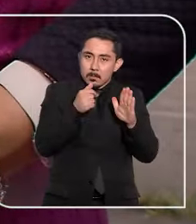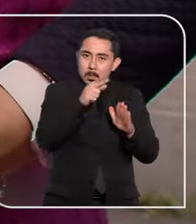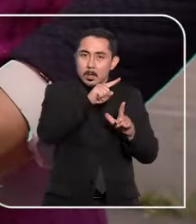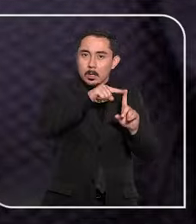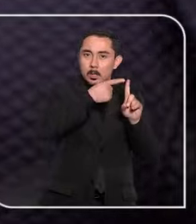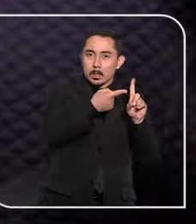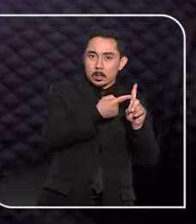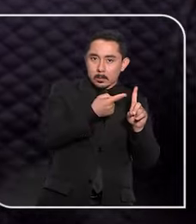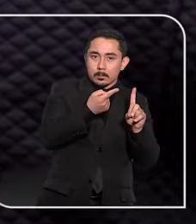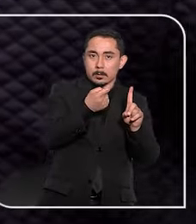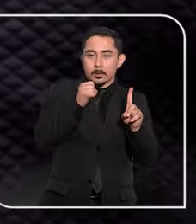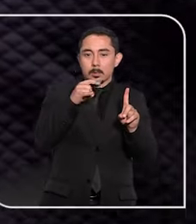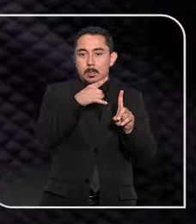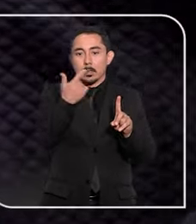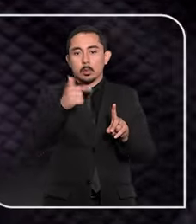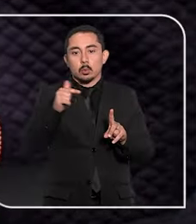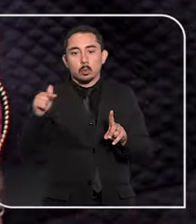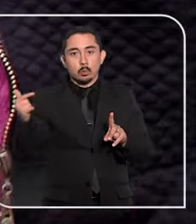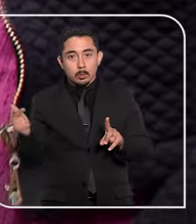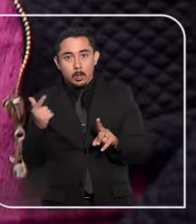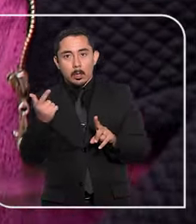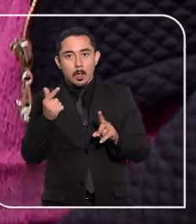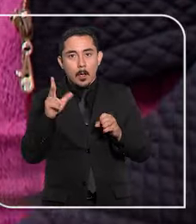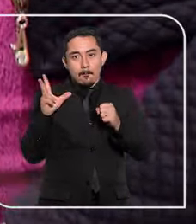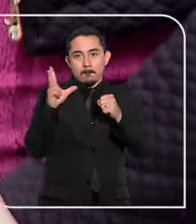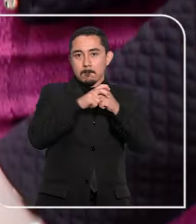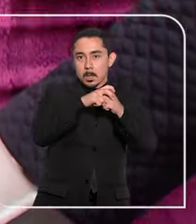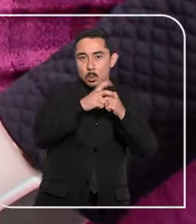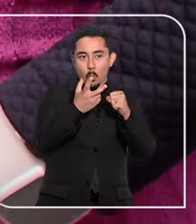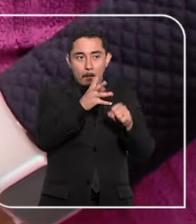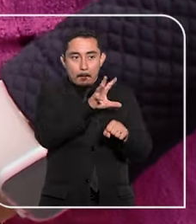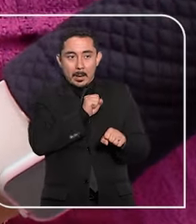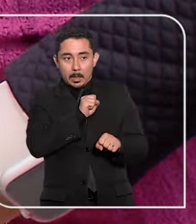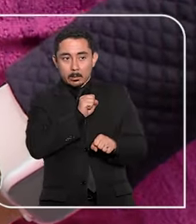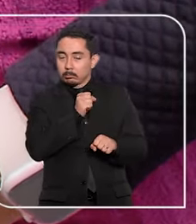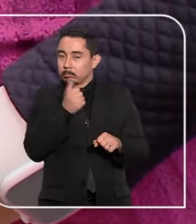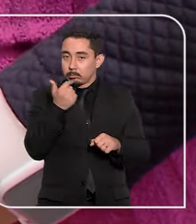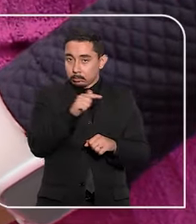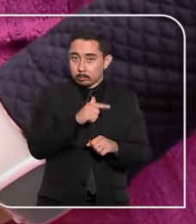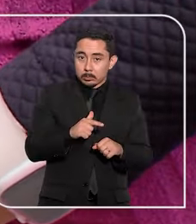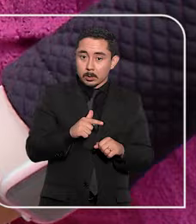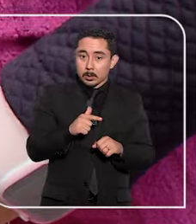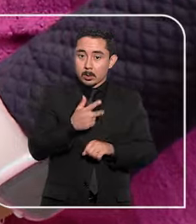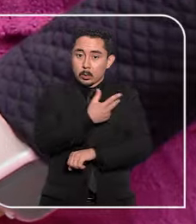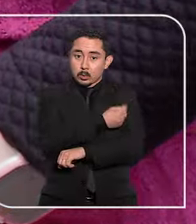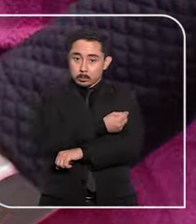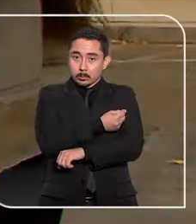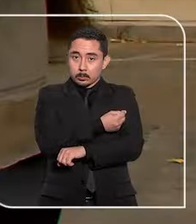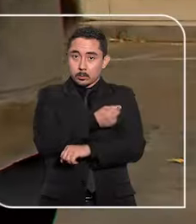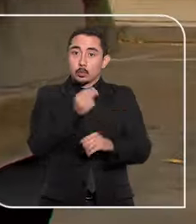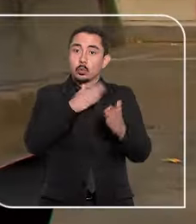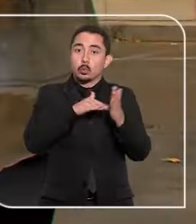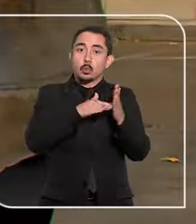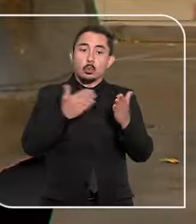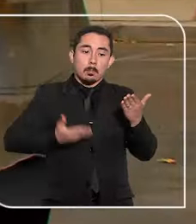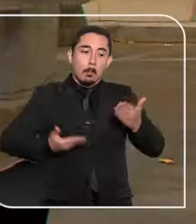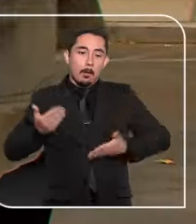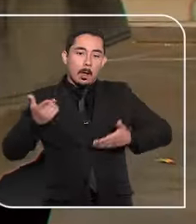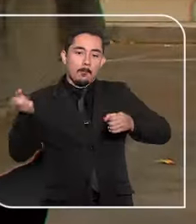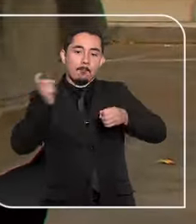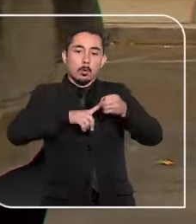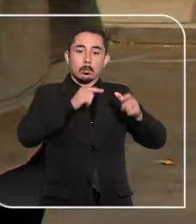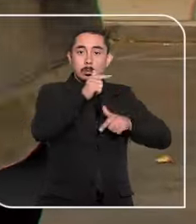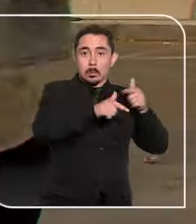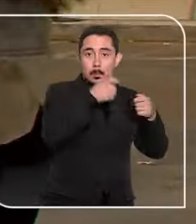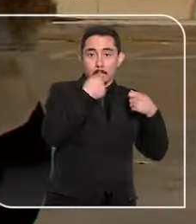das grávidas que não completaram a imunização contra o vírus, além de permitir que as empregadas que não pudessem voltar ao trabalho